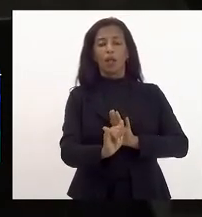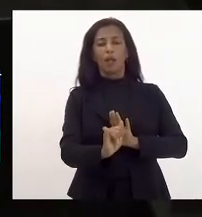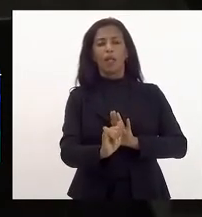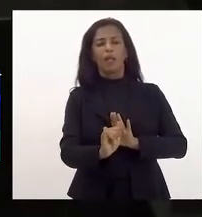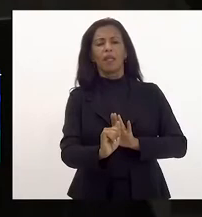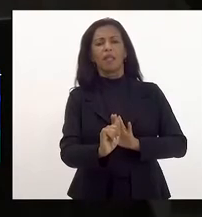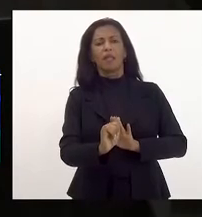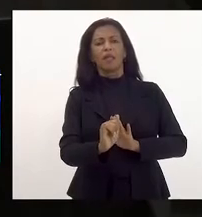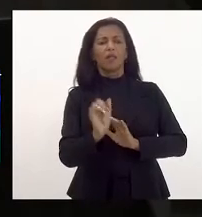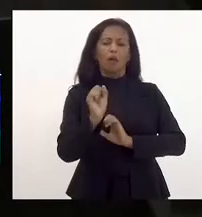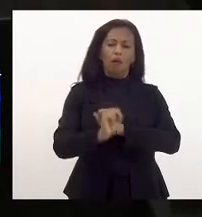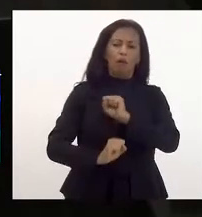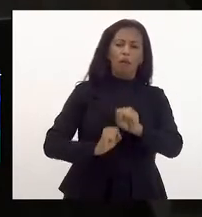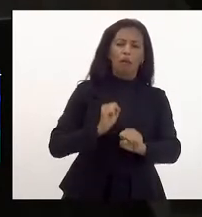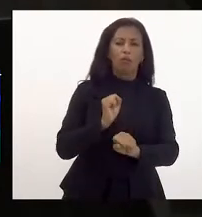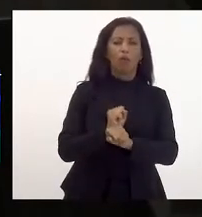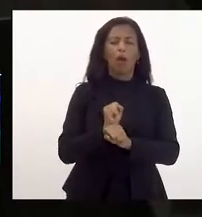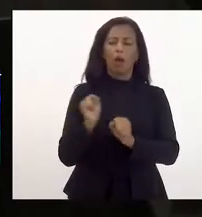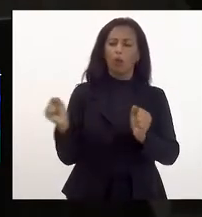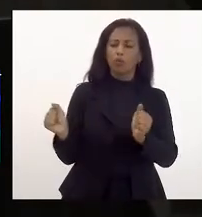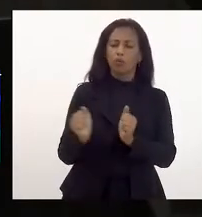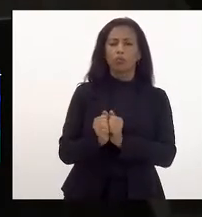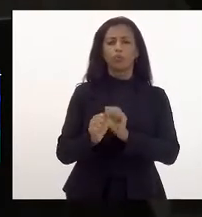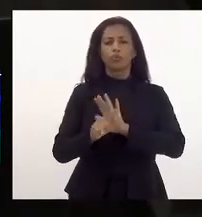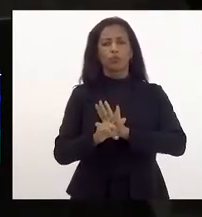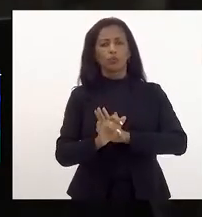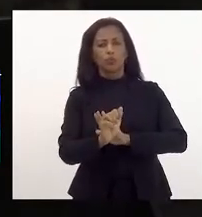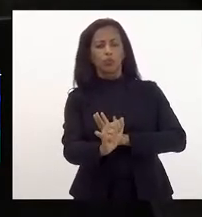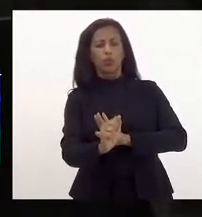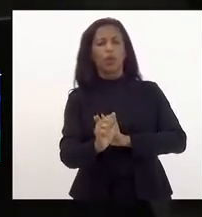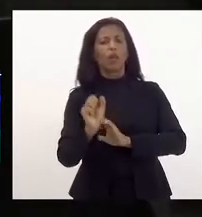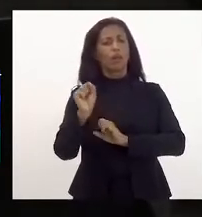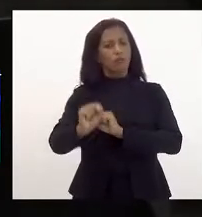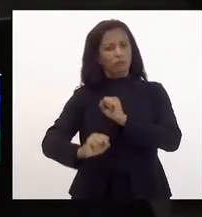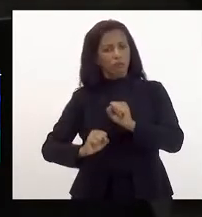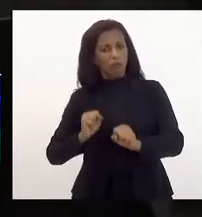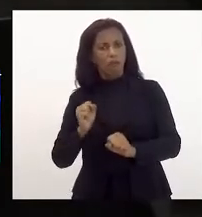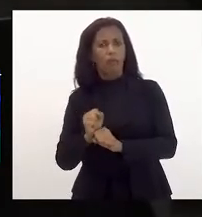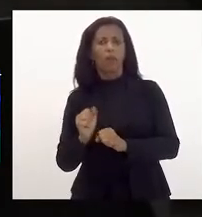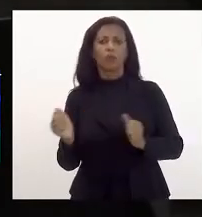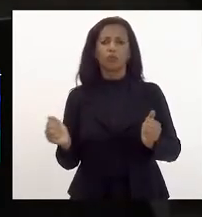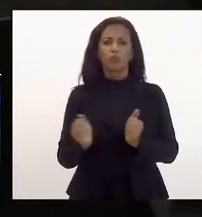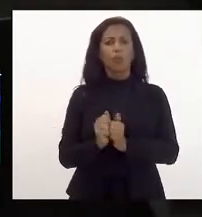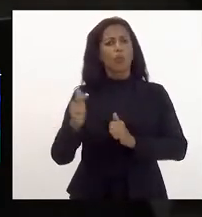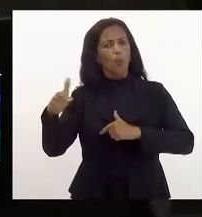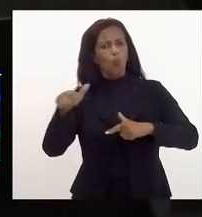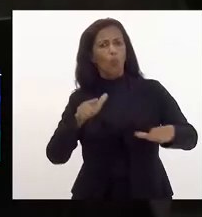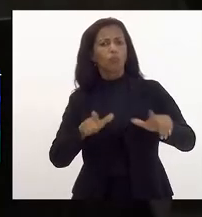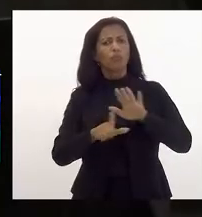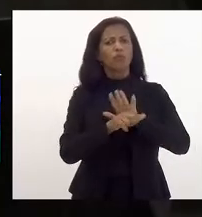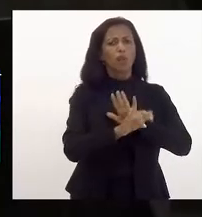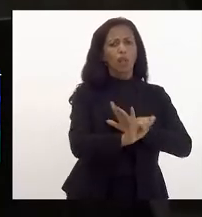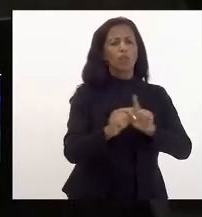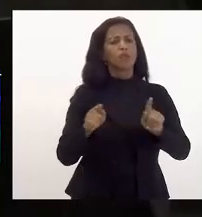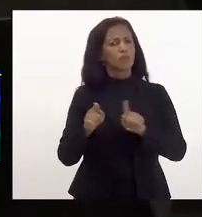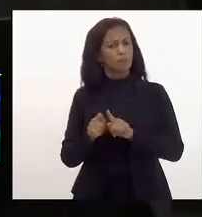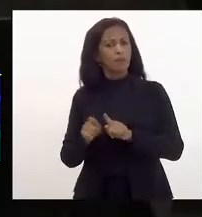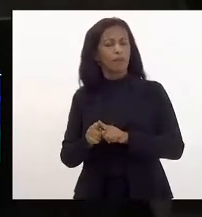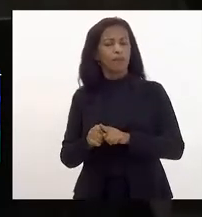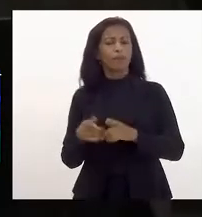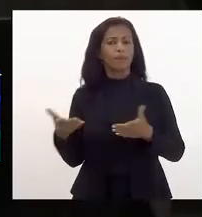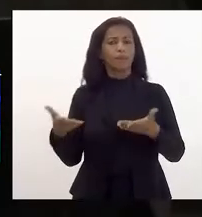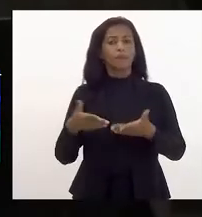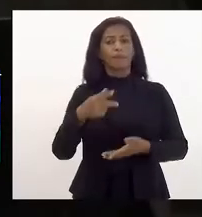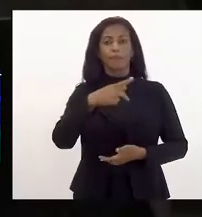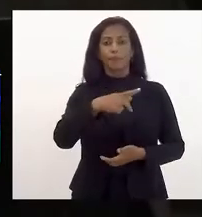orçamentárias de cada ano em consonância com a lei orçamentária de cada ano e em consonância também com outras diretrizes como por exemplo no caso